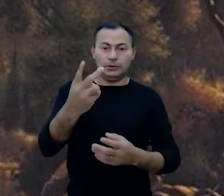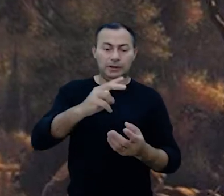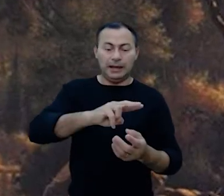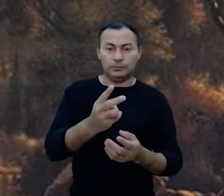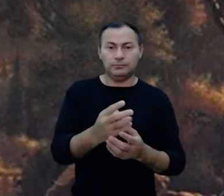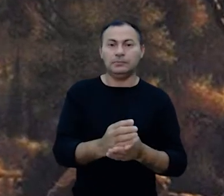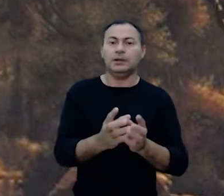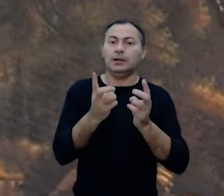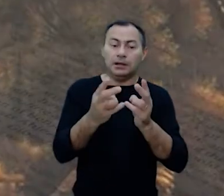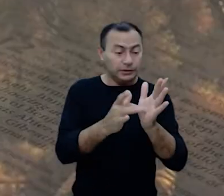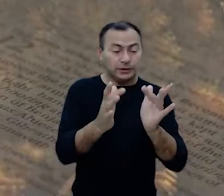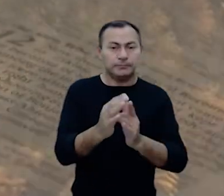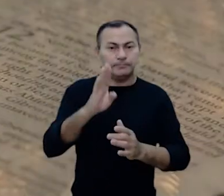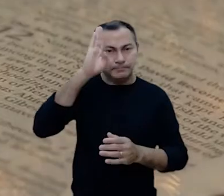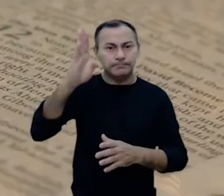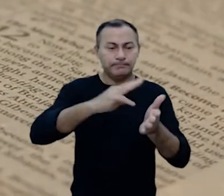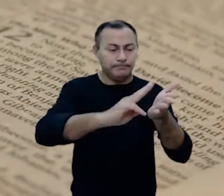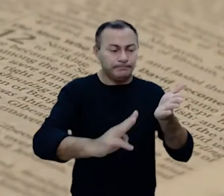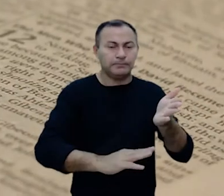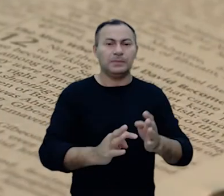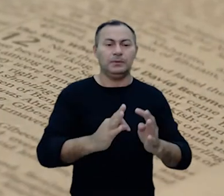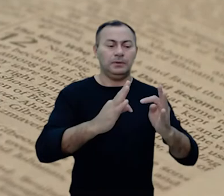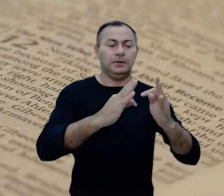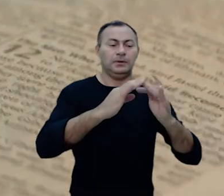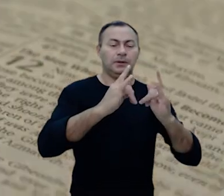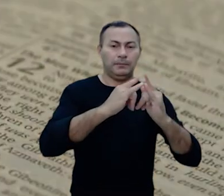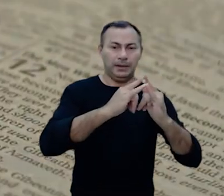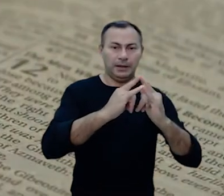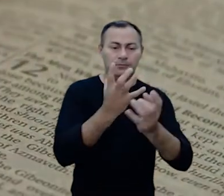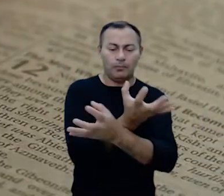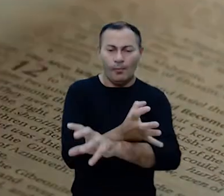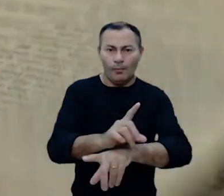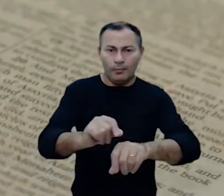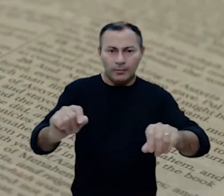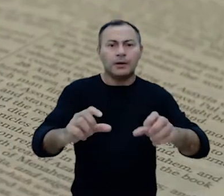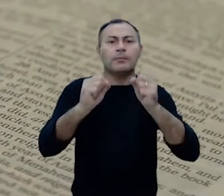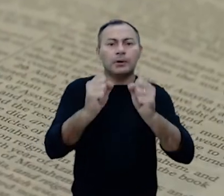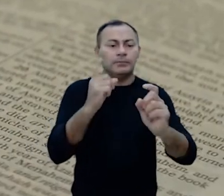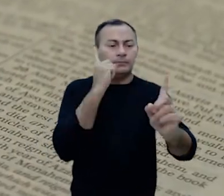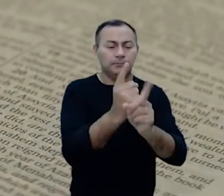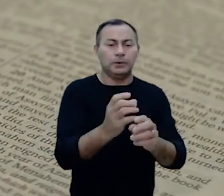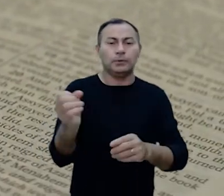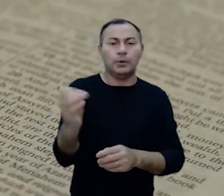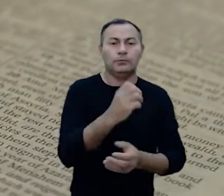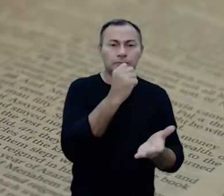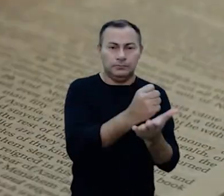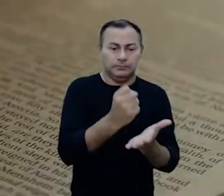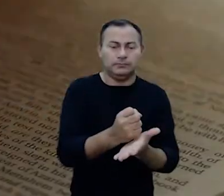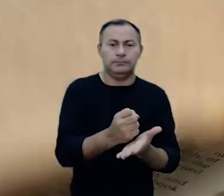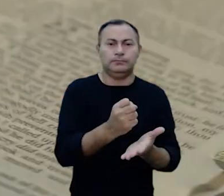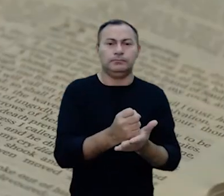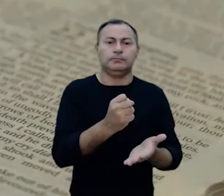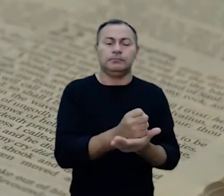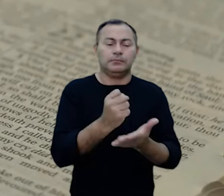Isto é Jesus. Esta é realmente a fundamental mensagem do tabernáculo do deserto, especialmente, como podemos encontrar no Novo